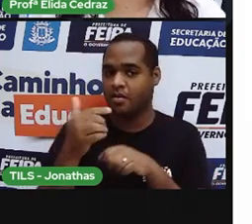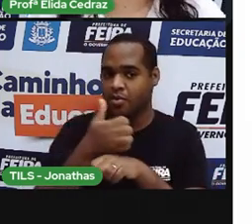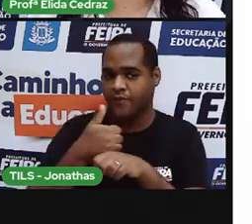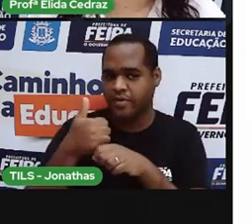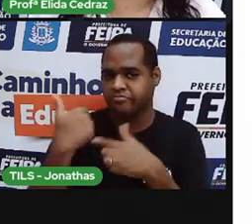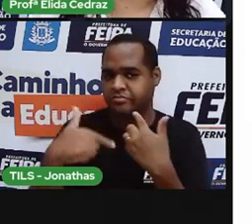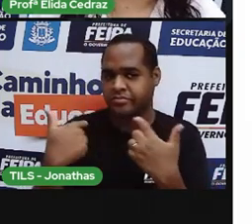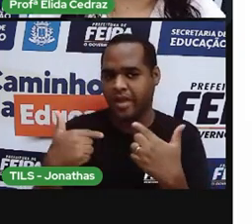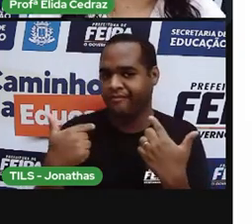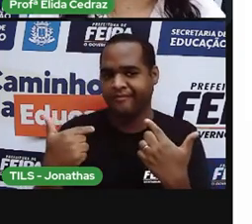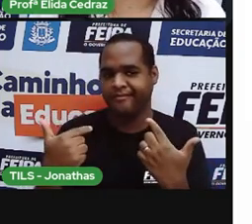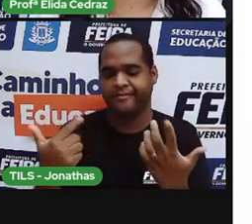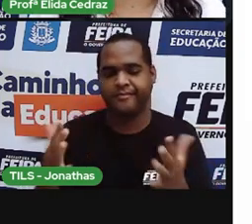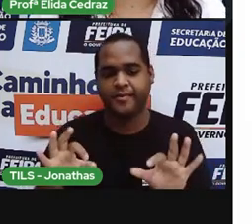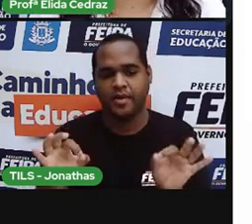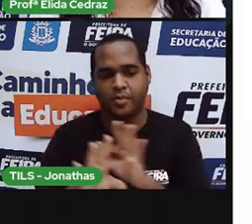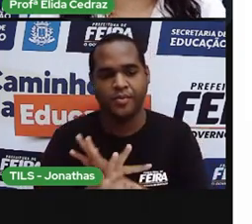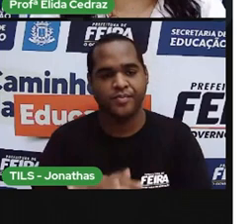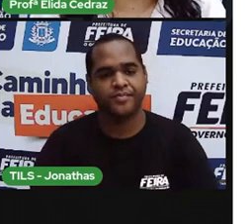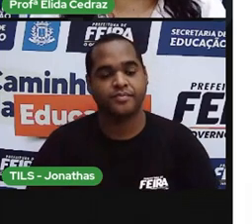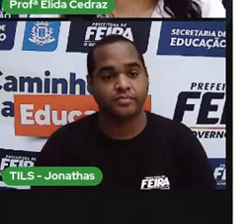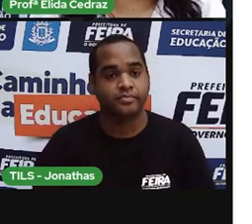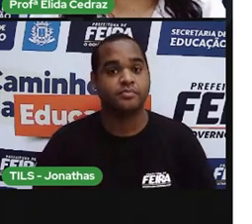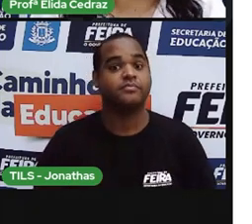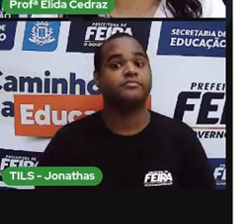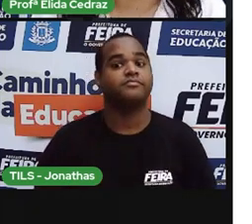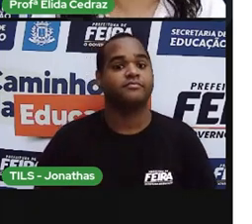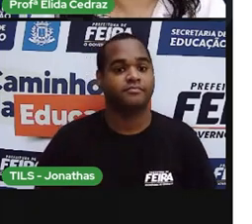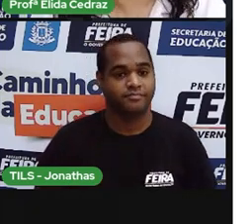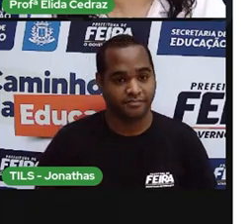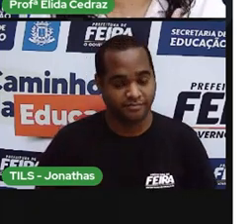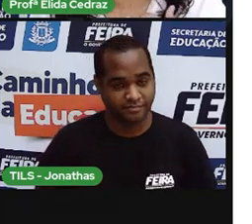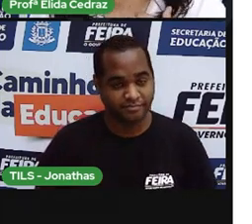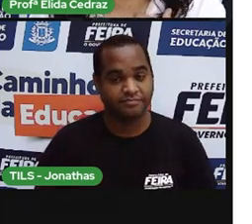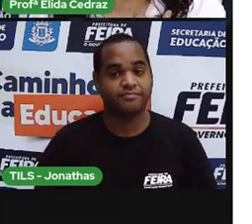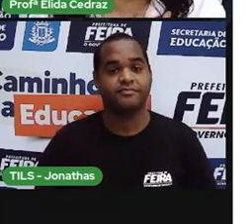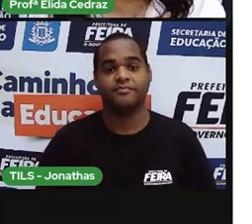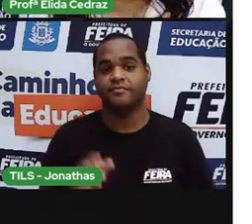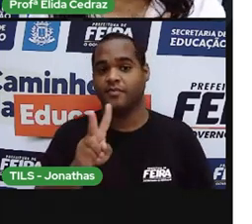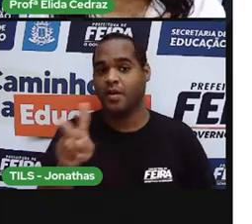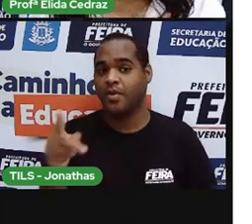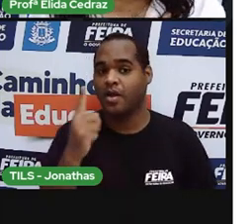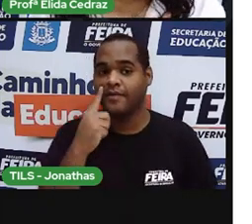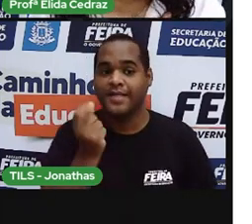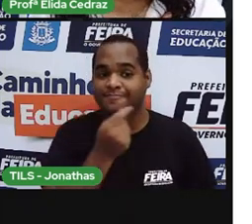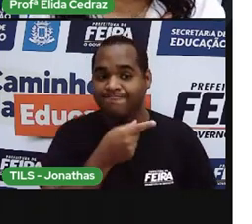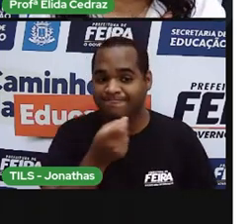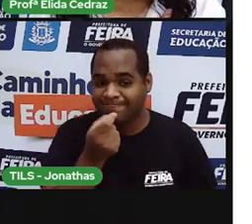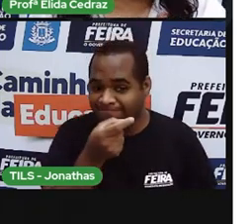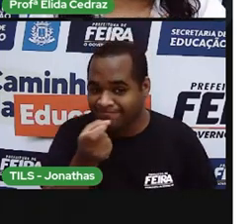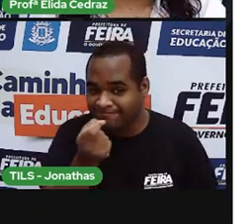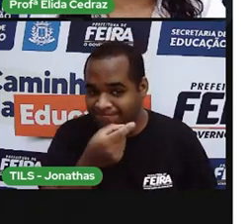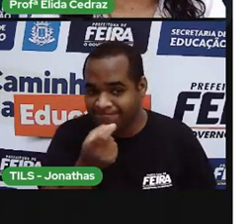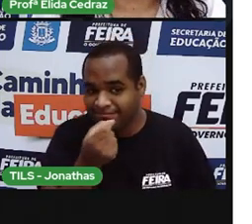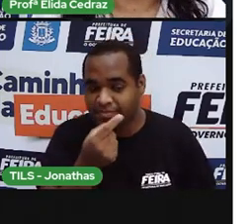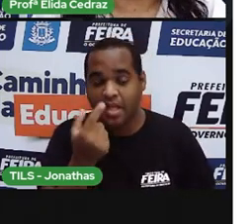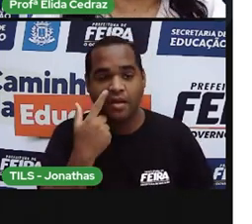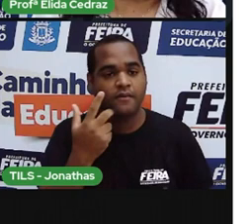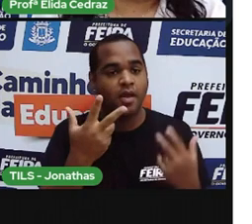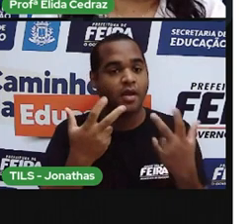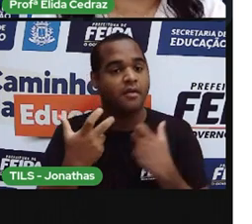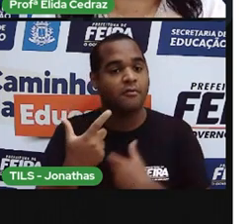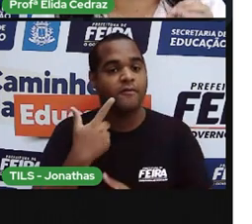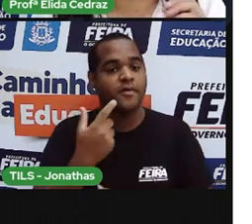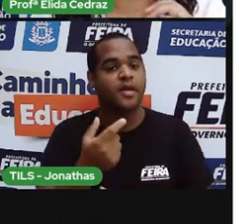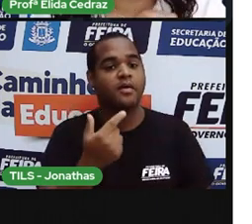que não existem mais. Gente, a pró viu tanto. Quando eu